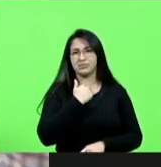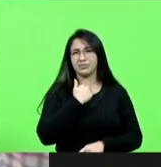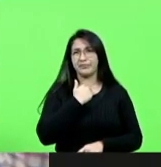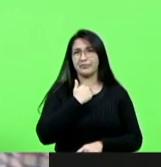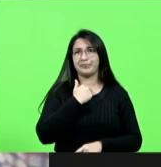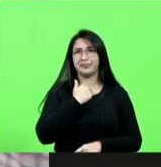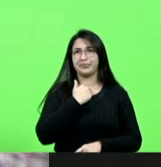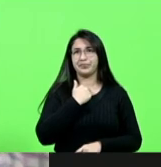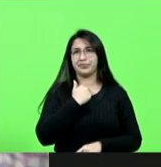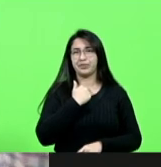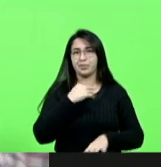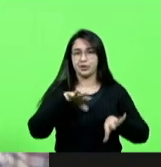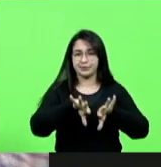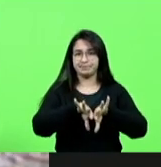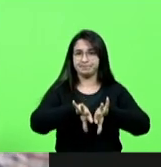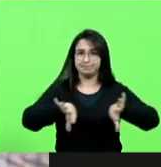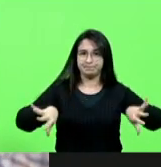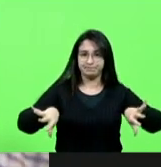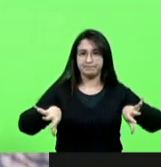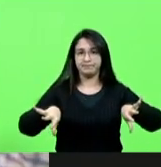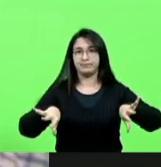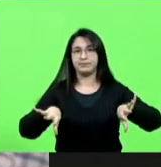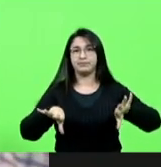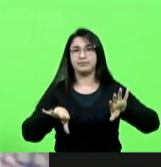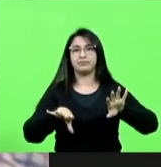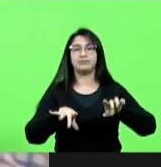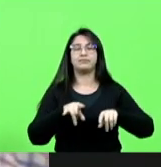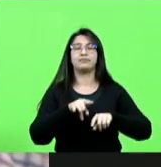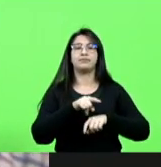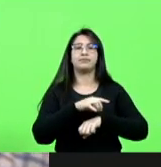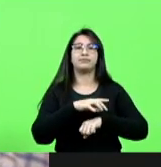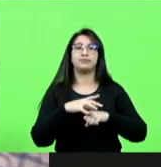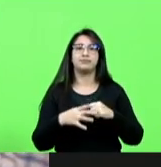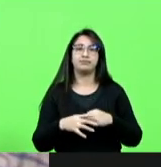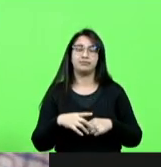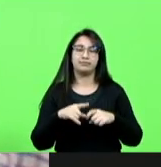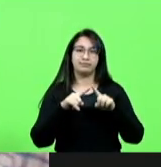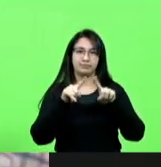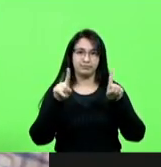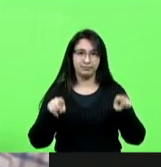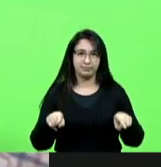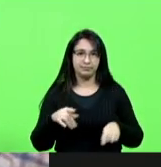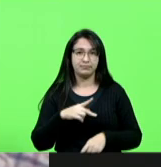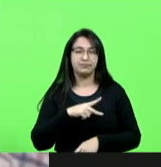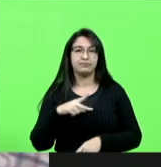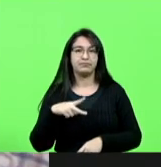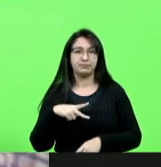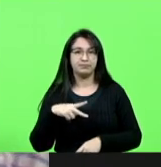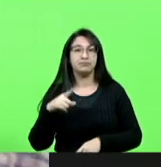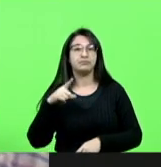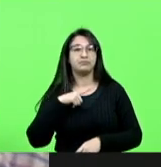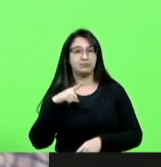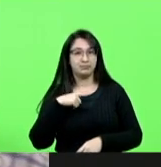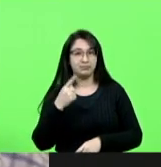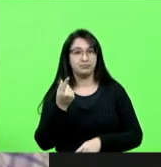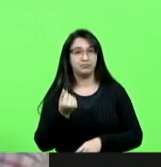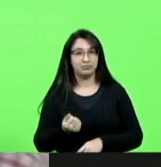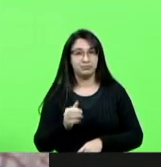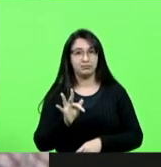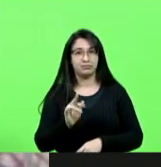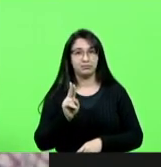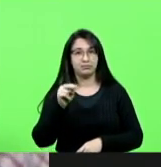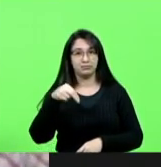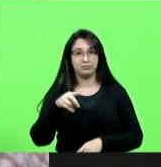separação do serviço público. Eu sei que está sobrando dinheiro lá do Fundeb, está tudo certo, tem que